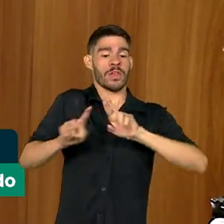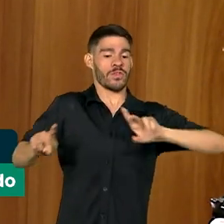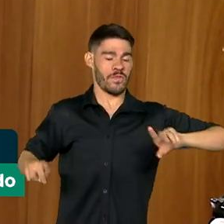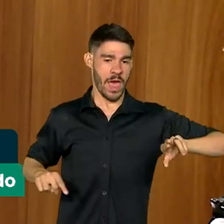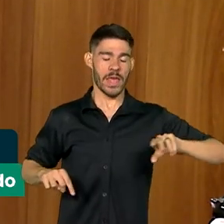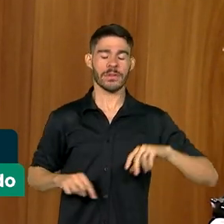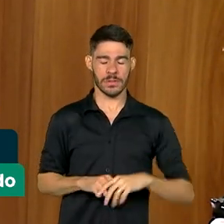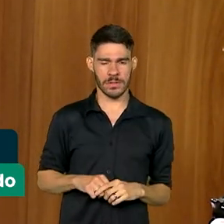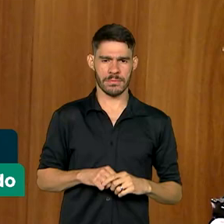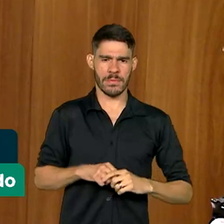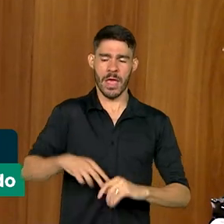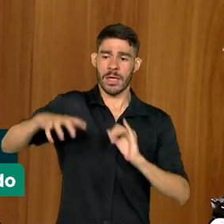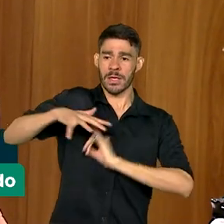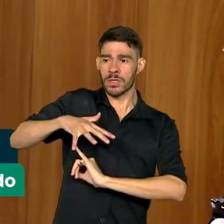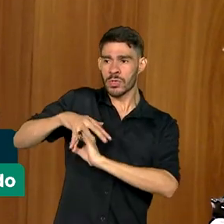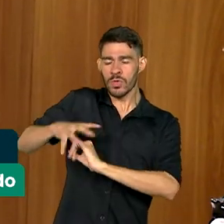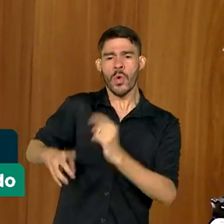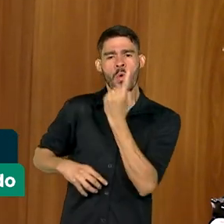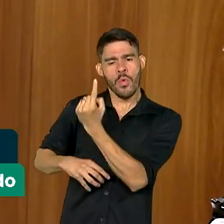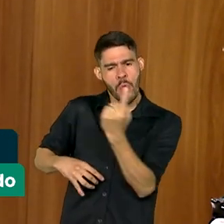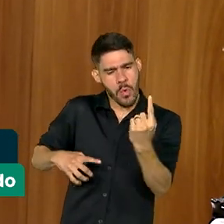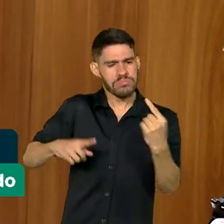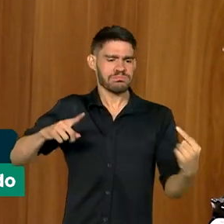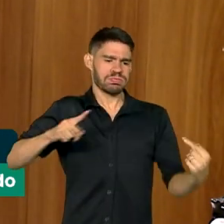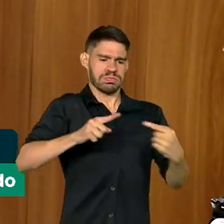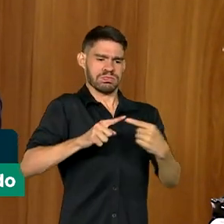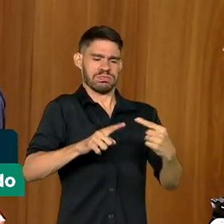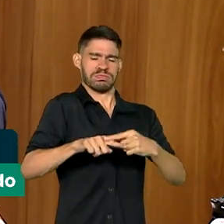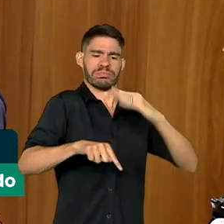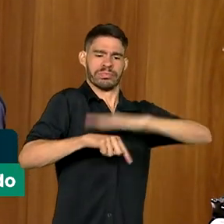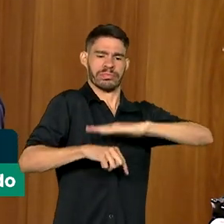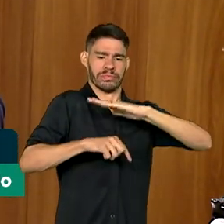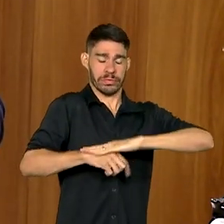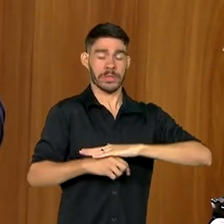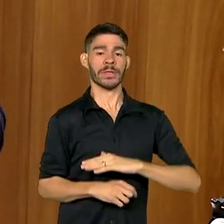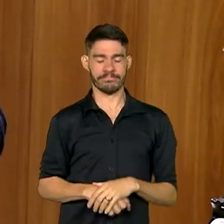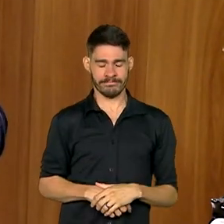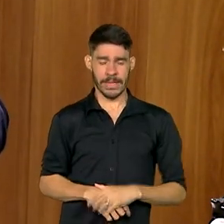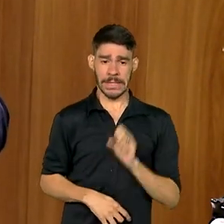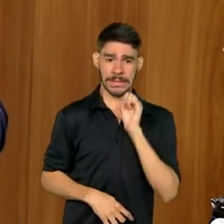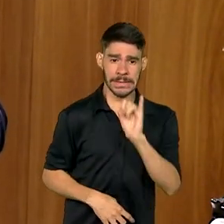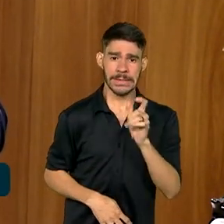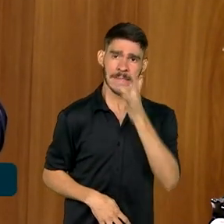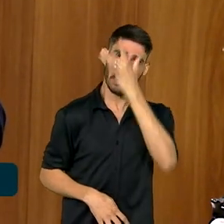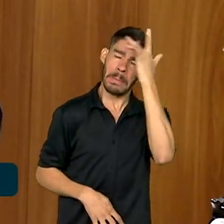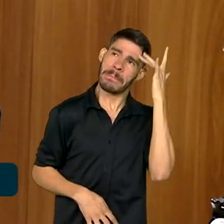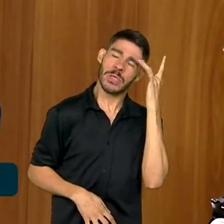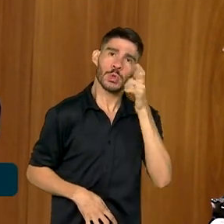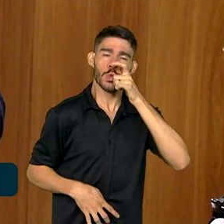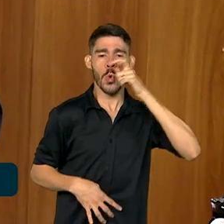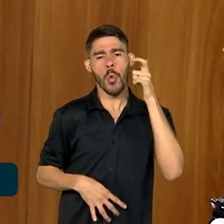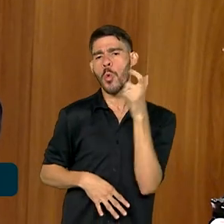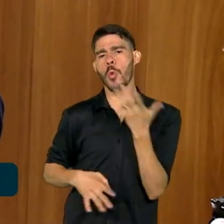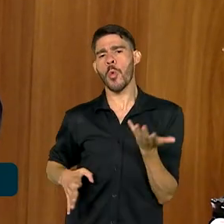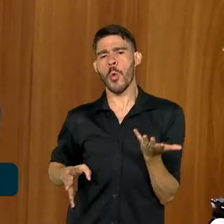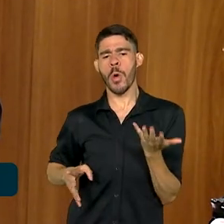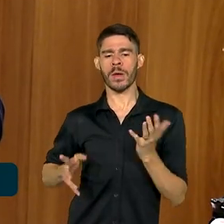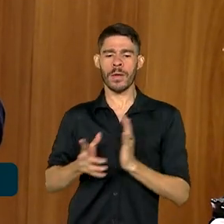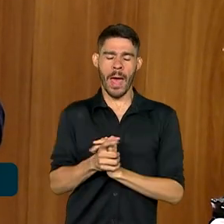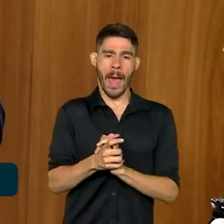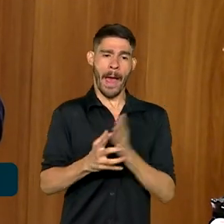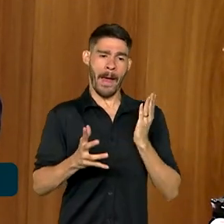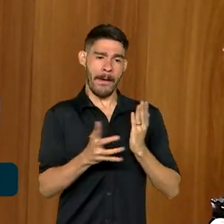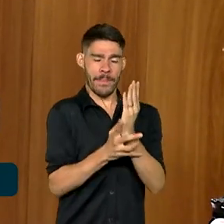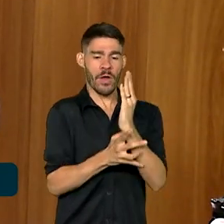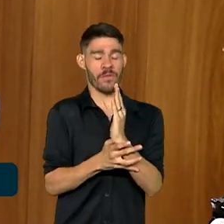órgão definiu para os respectivos cargos. Então, se a pessoa quer passar em um